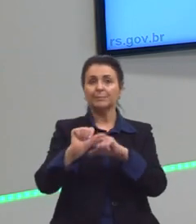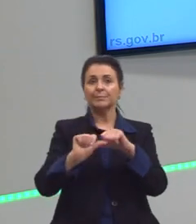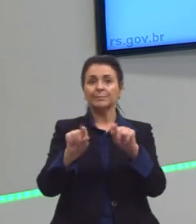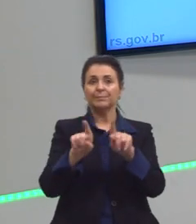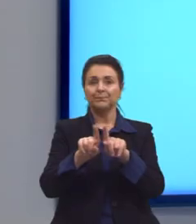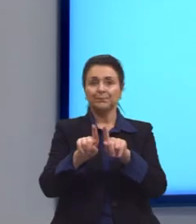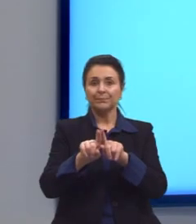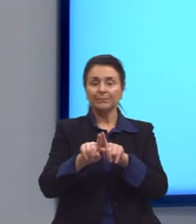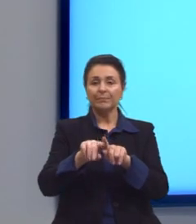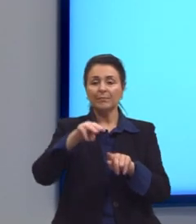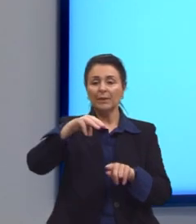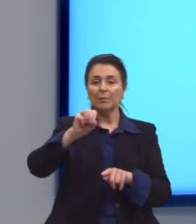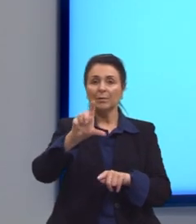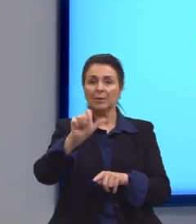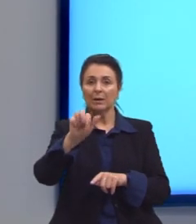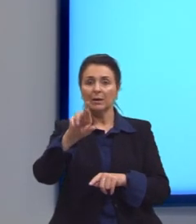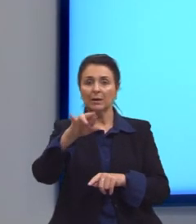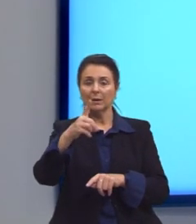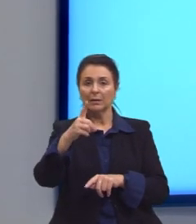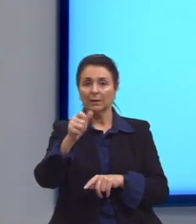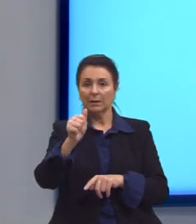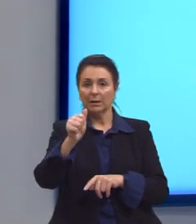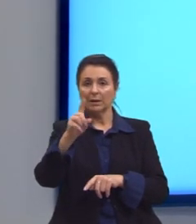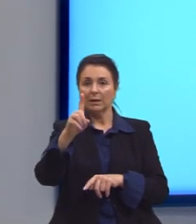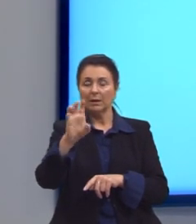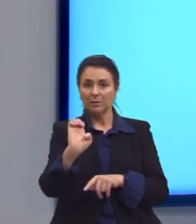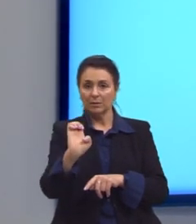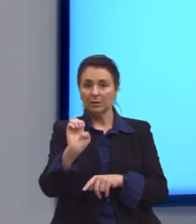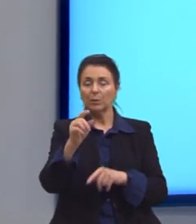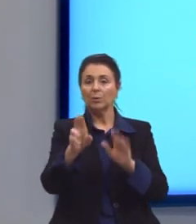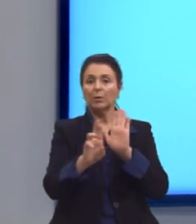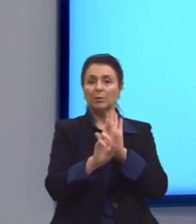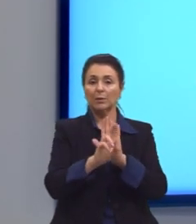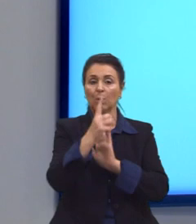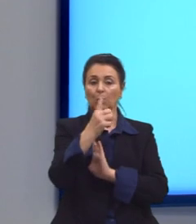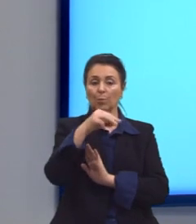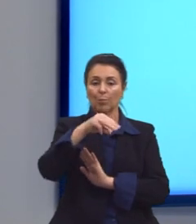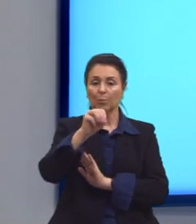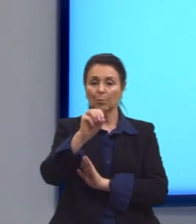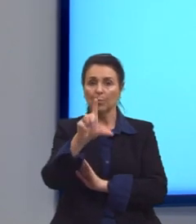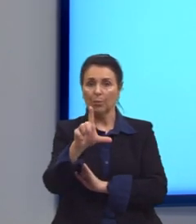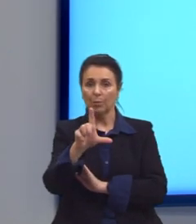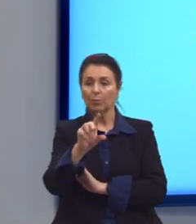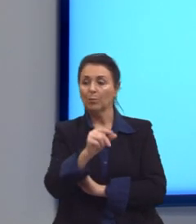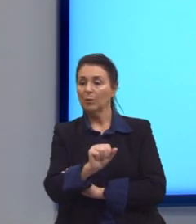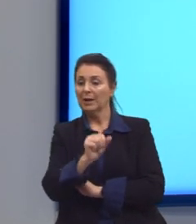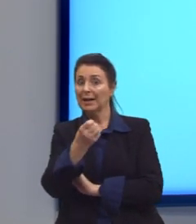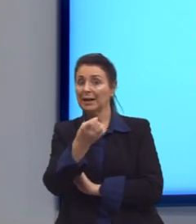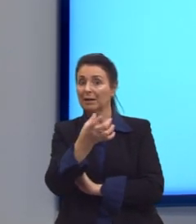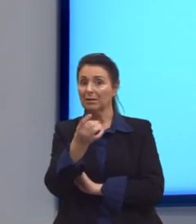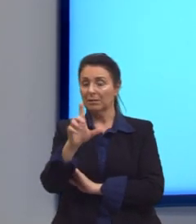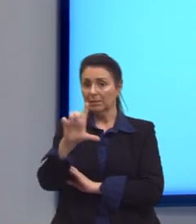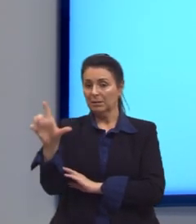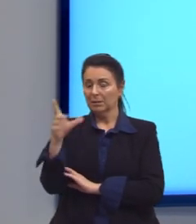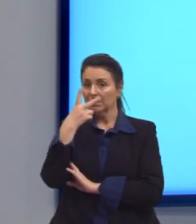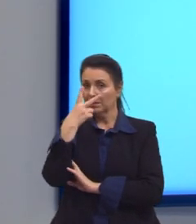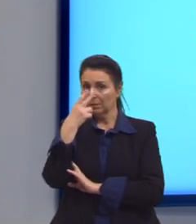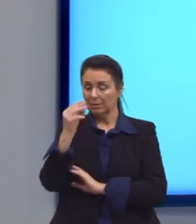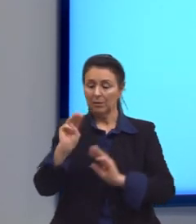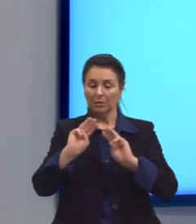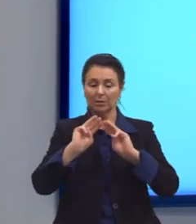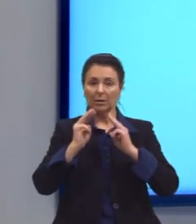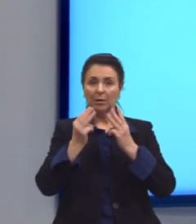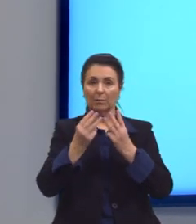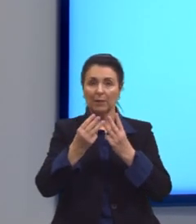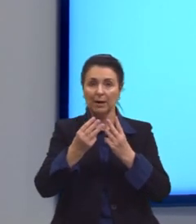Então, a molaridade, ela é representada por mol por litro, a unidade dela, e é igual à massa do